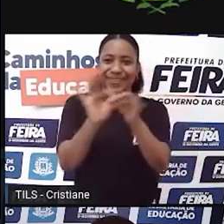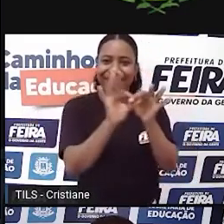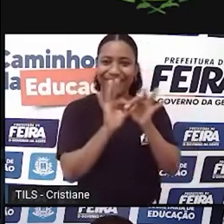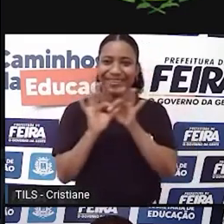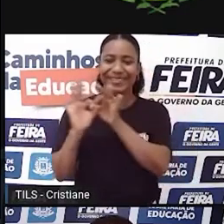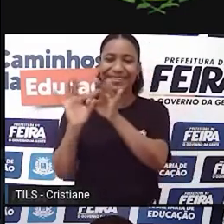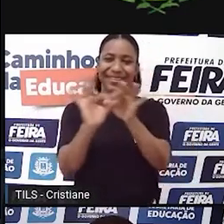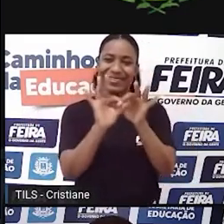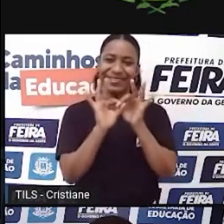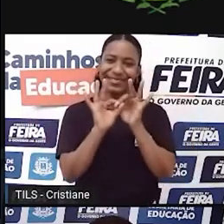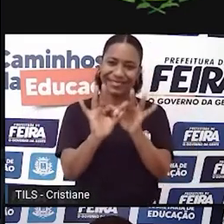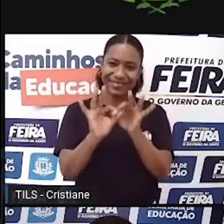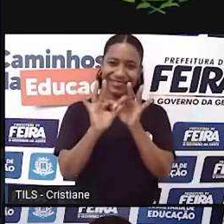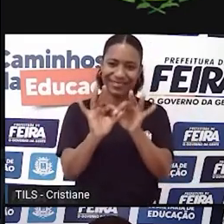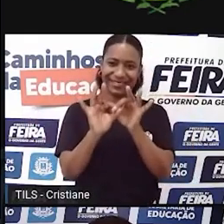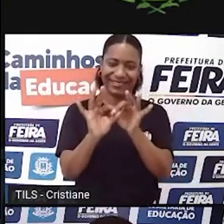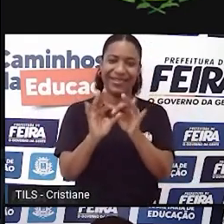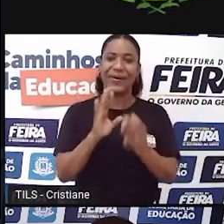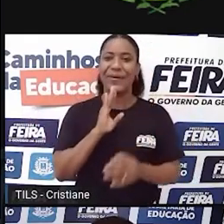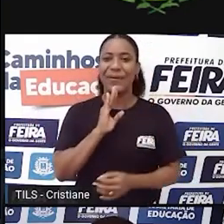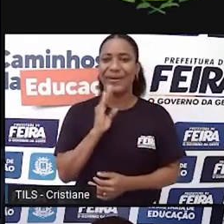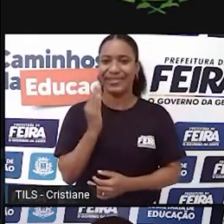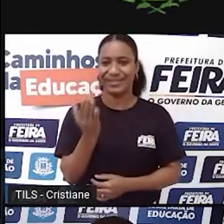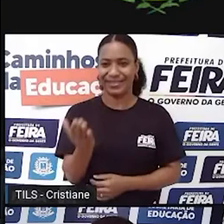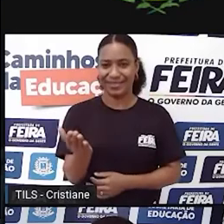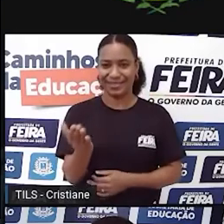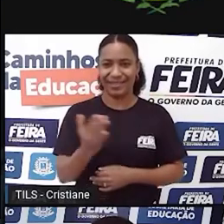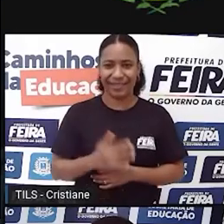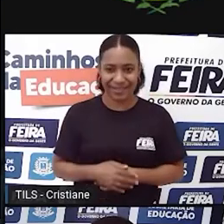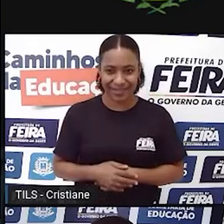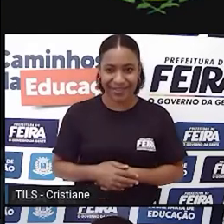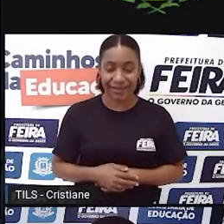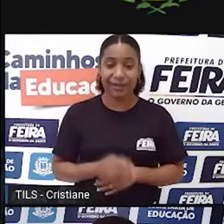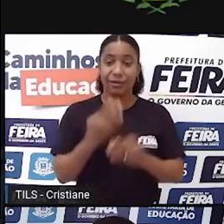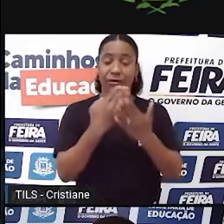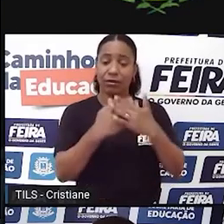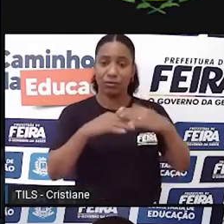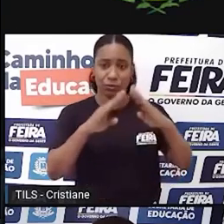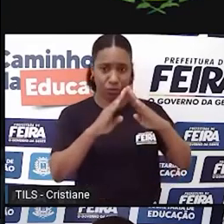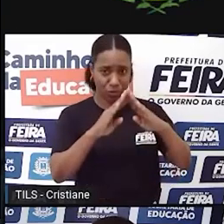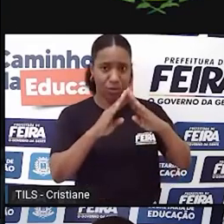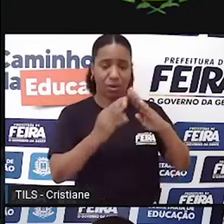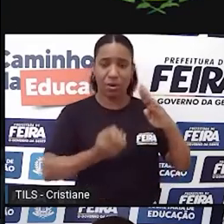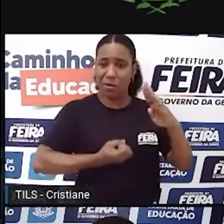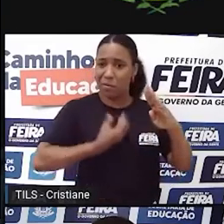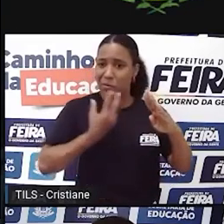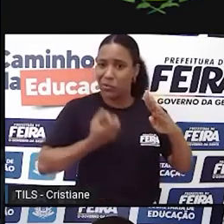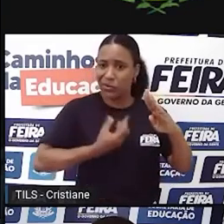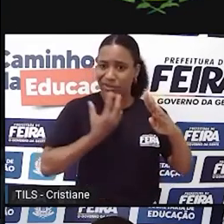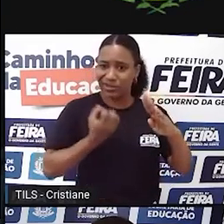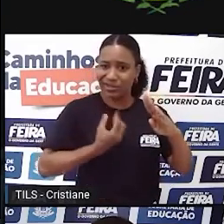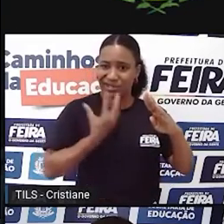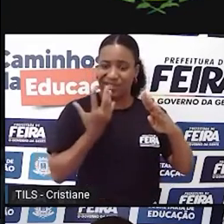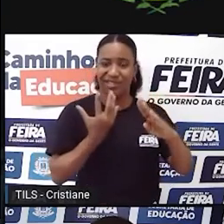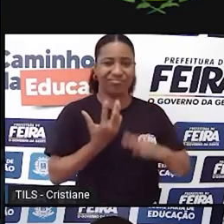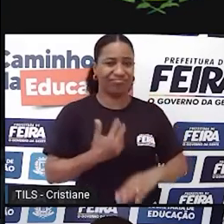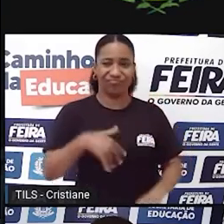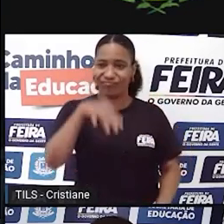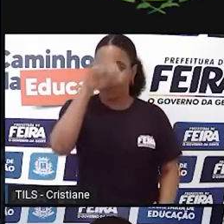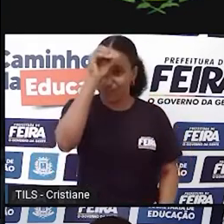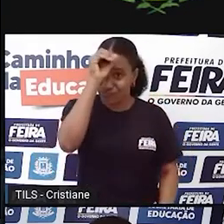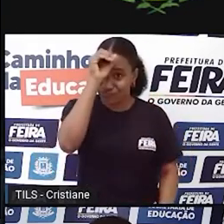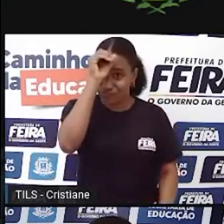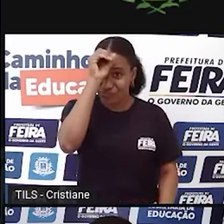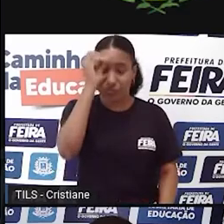Então, negar a poesia na escola como algo que realmente é essencial, e aí eu trago de